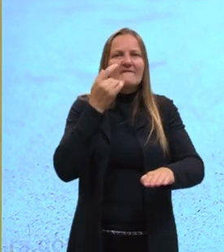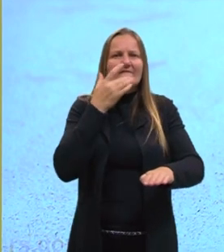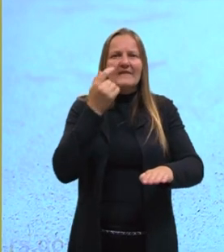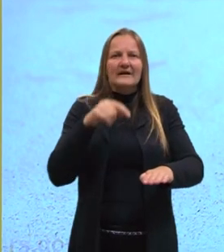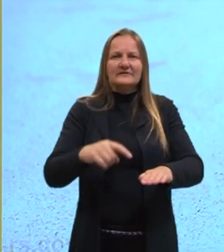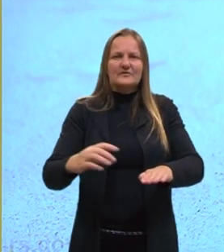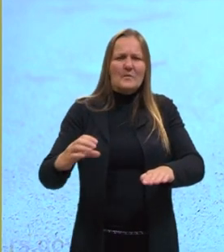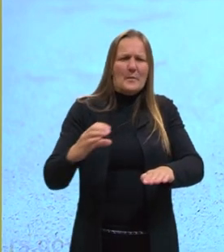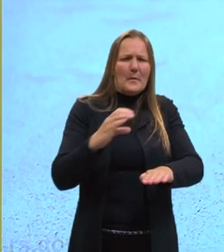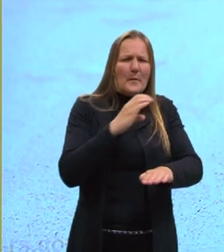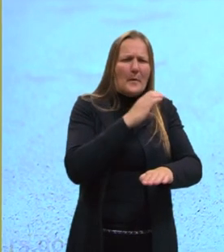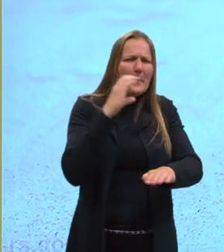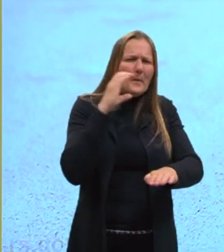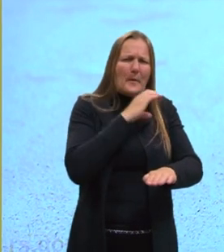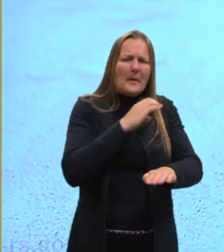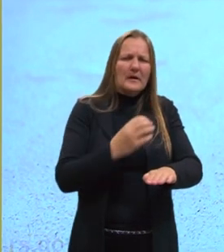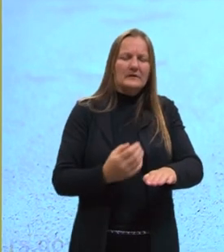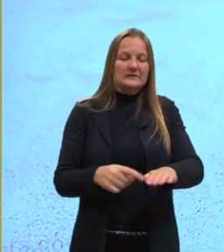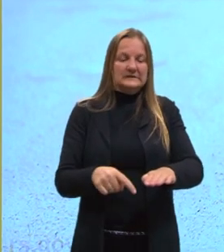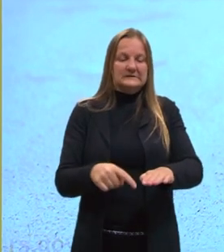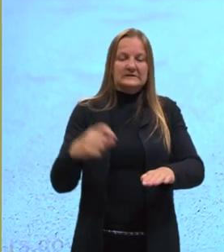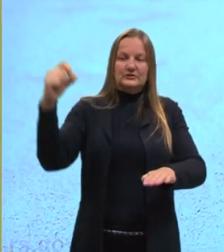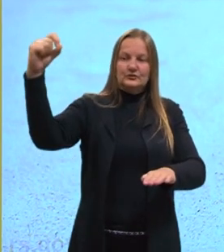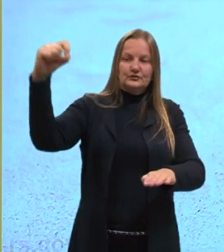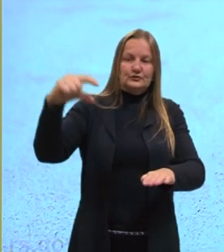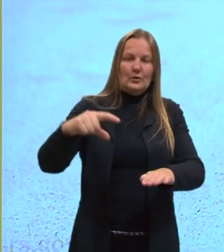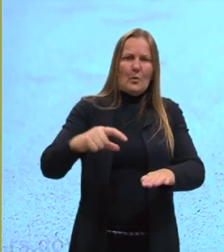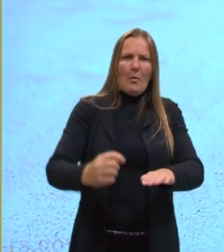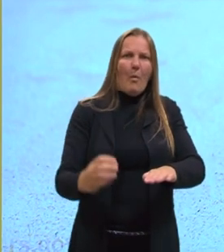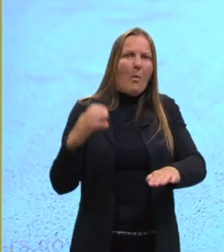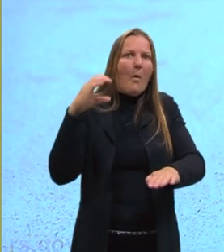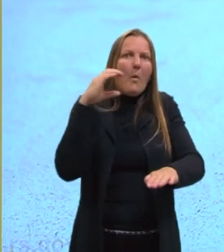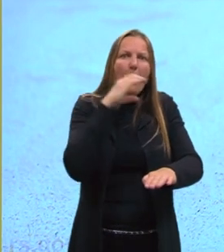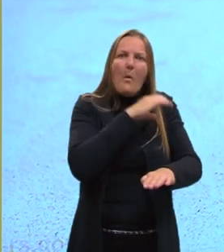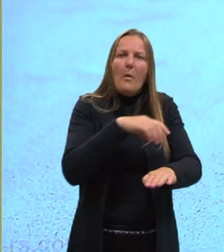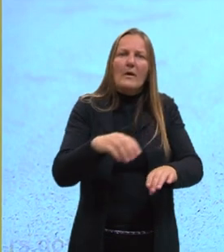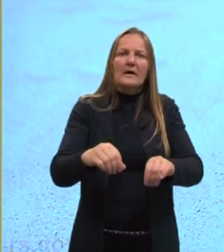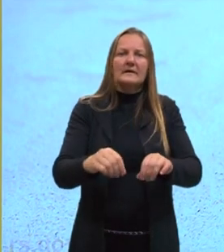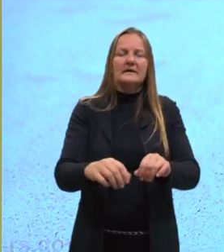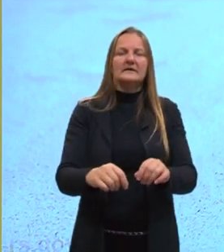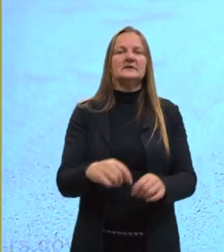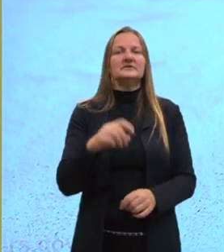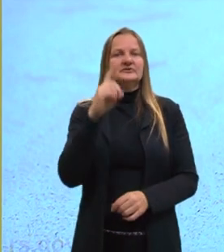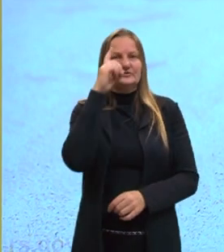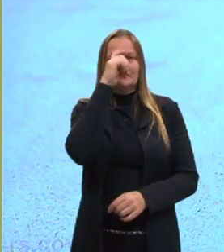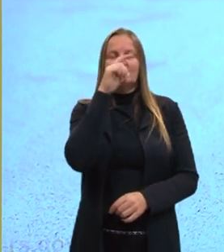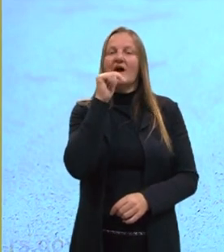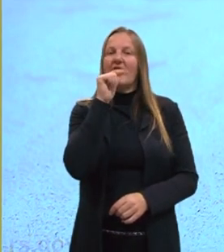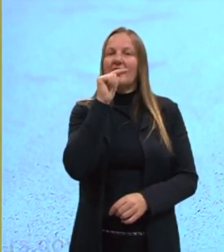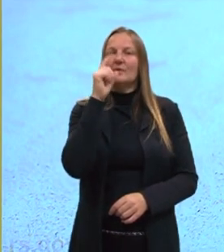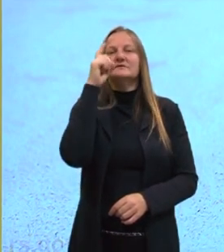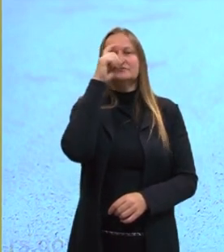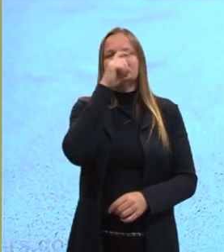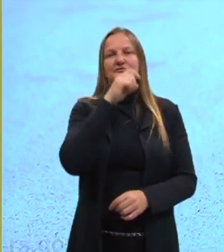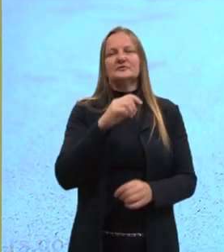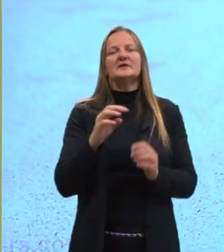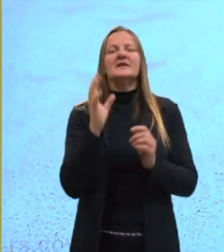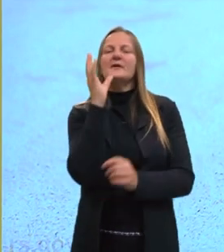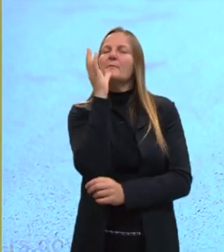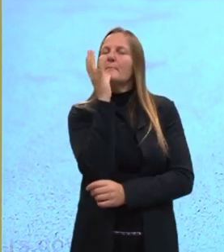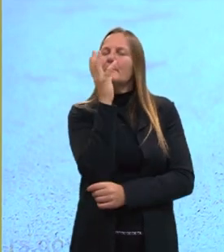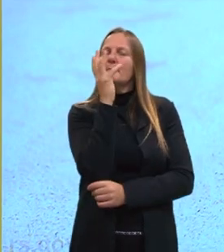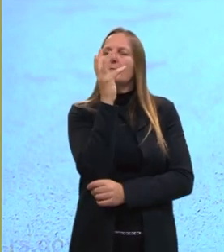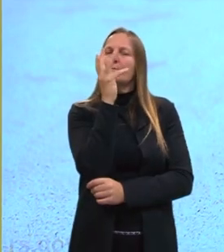esquentar, aumentar a temperatura ou diminuir da areia do que da água. Então, a água, ela demora